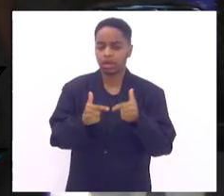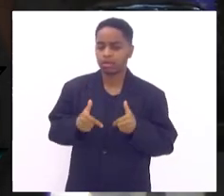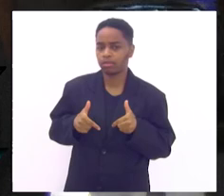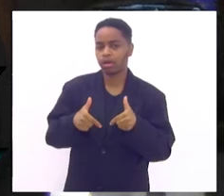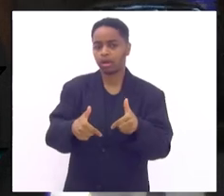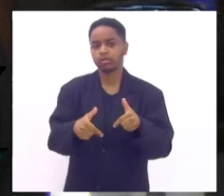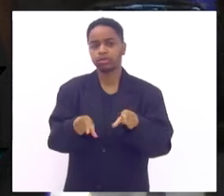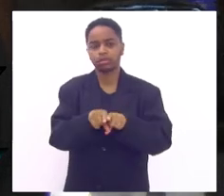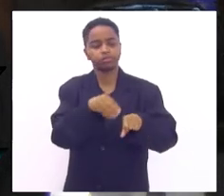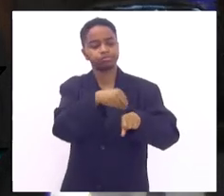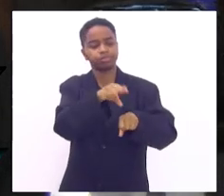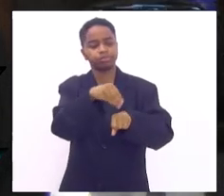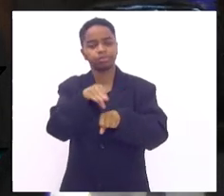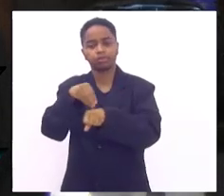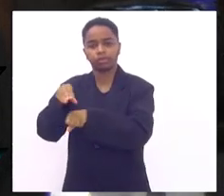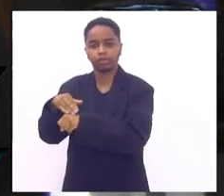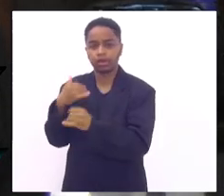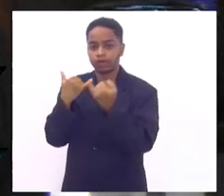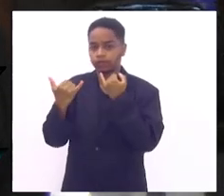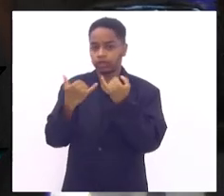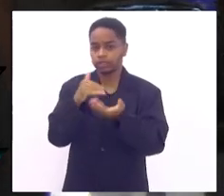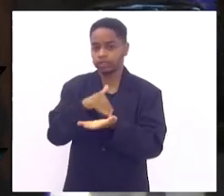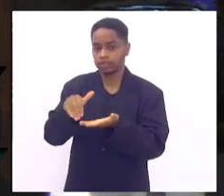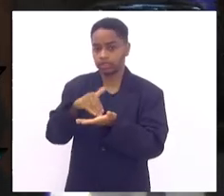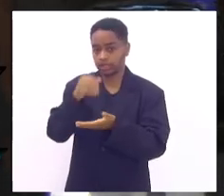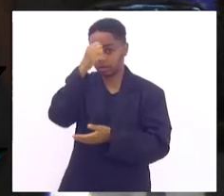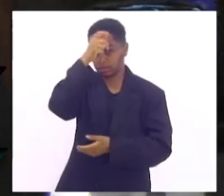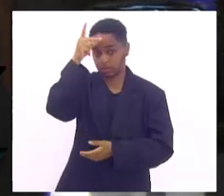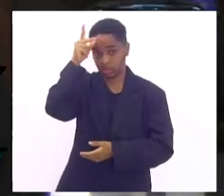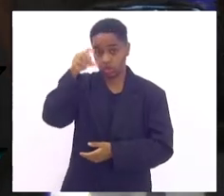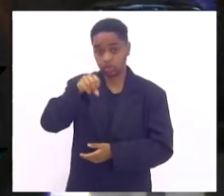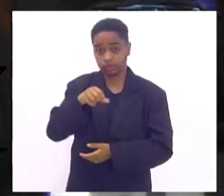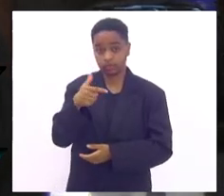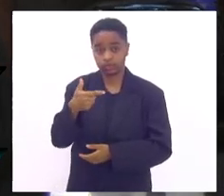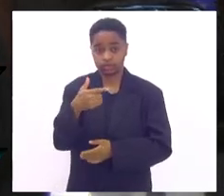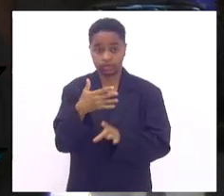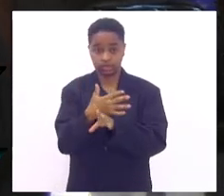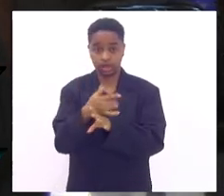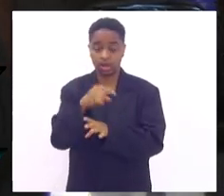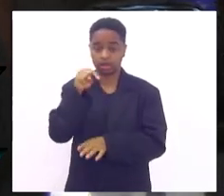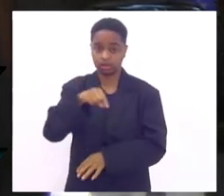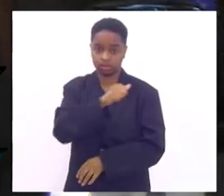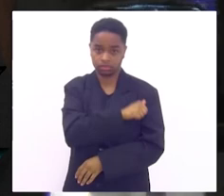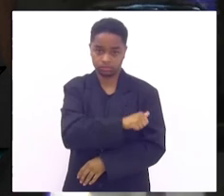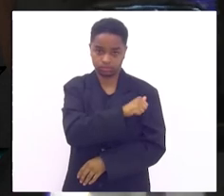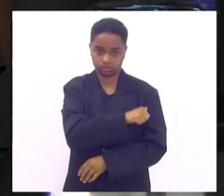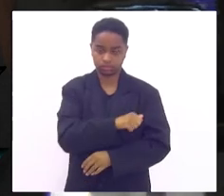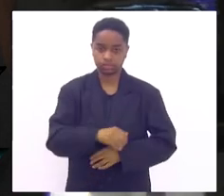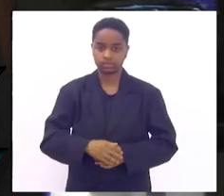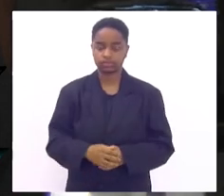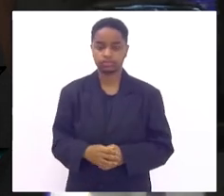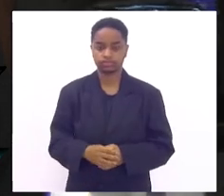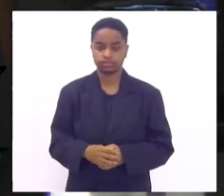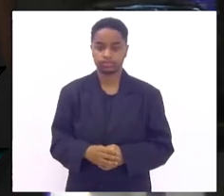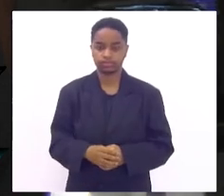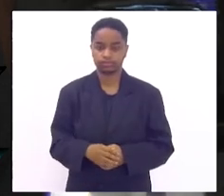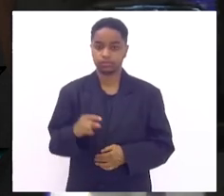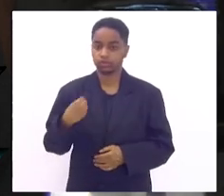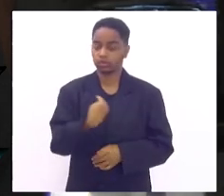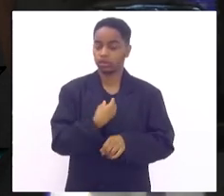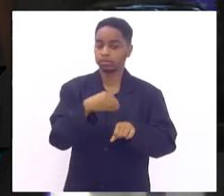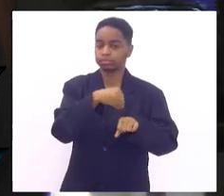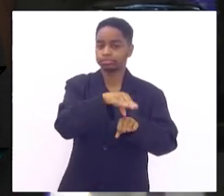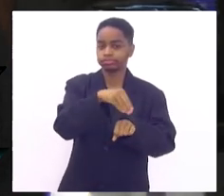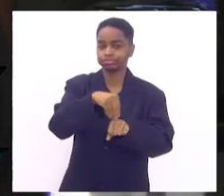informações as secretarias municipais dos 92 municípios do nosso estado levando a todos